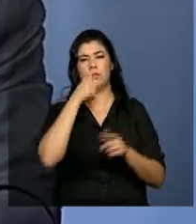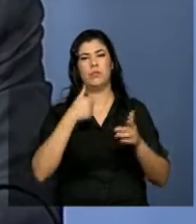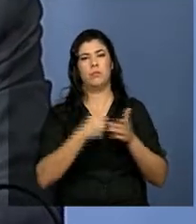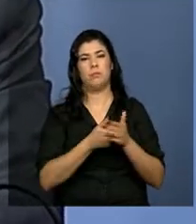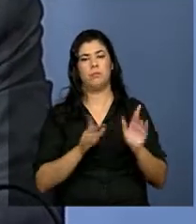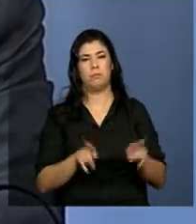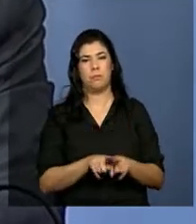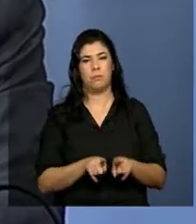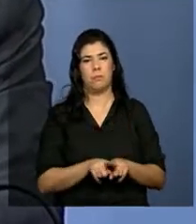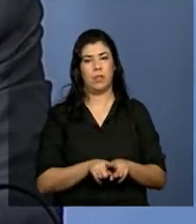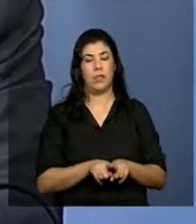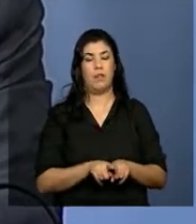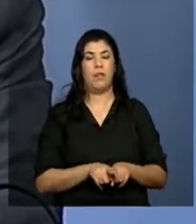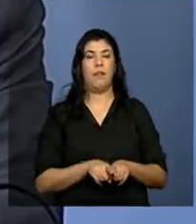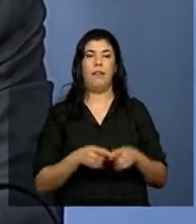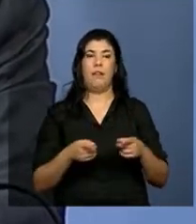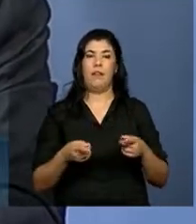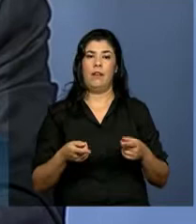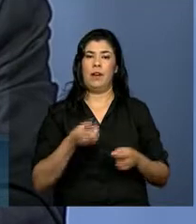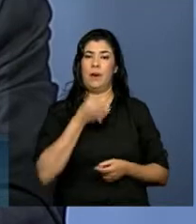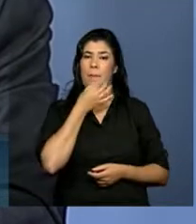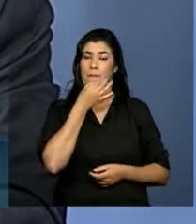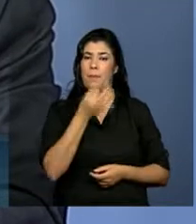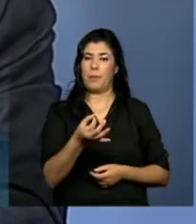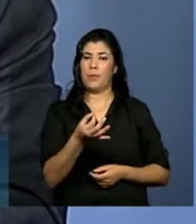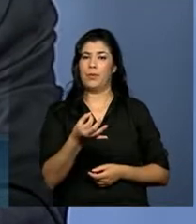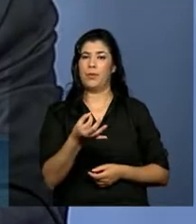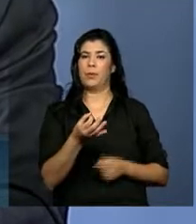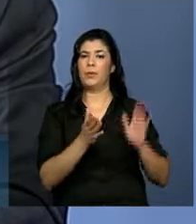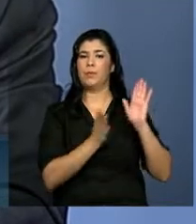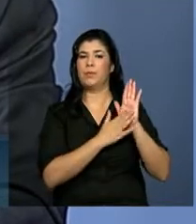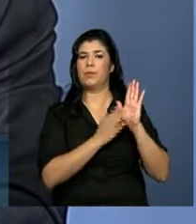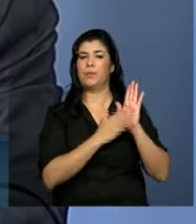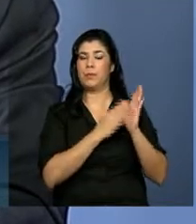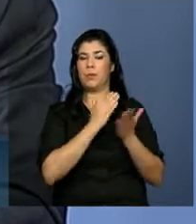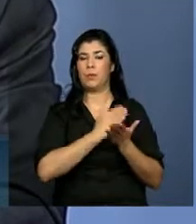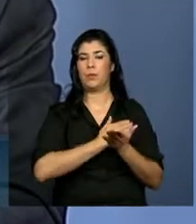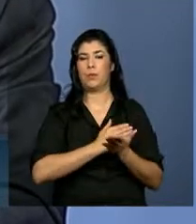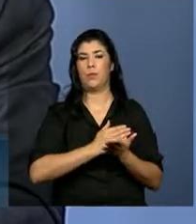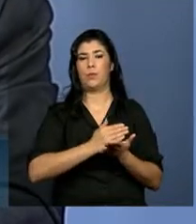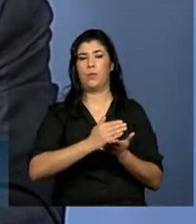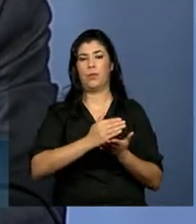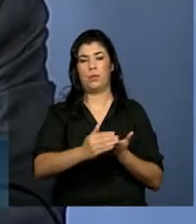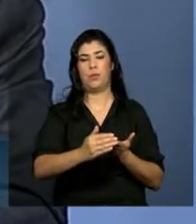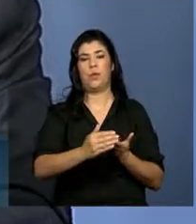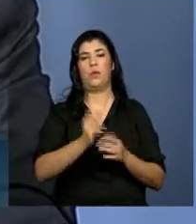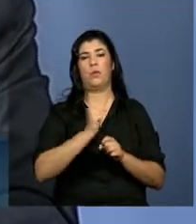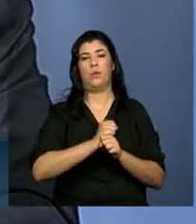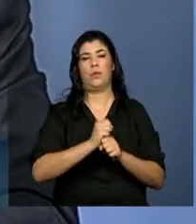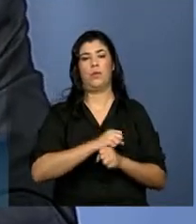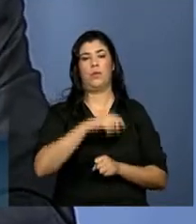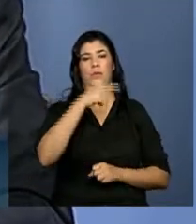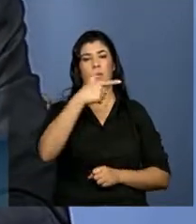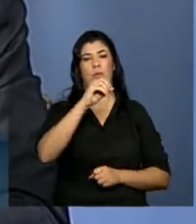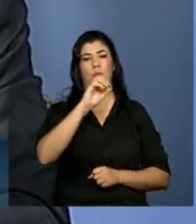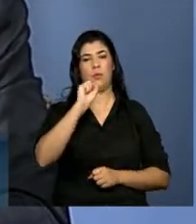originais que existiam, vamos dizer assim, até o momento do impasse em 2008,